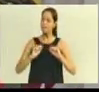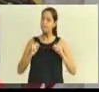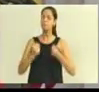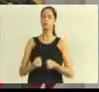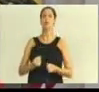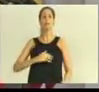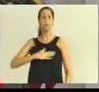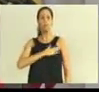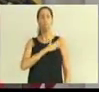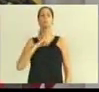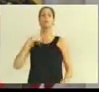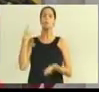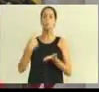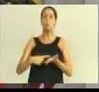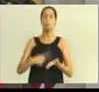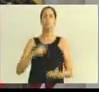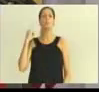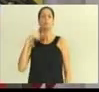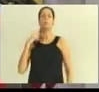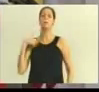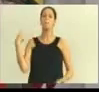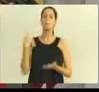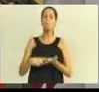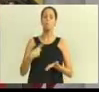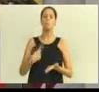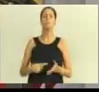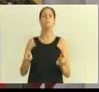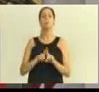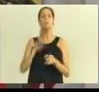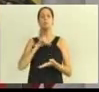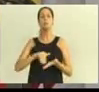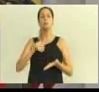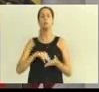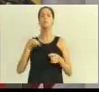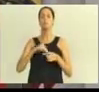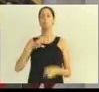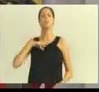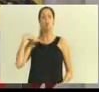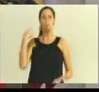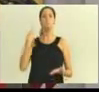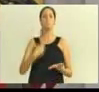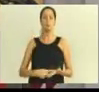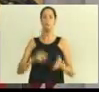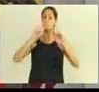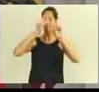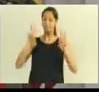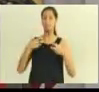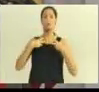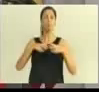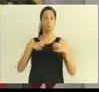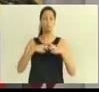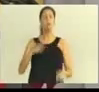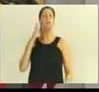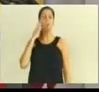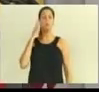prefeito Napoleão, dos vereadores dessa casa, desse parlamento e dos secretários municipais com a nossa cidade e com esse tema, vereador Marcos da Rosa, que tenho certeza